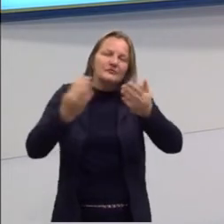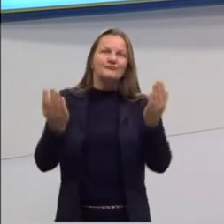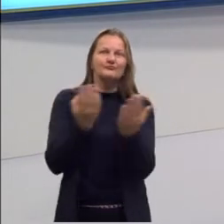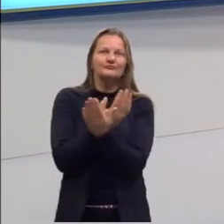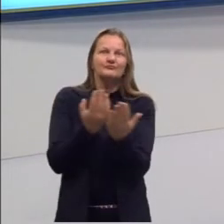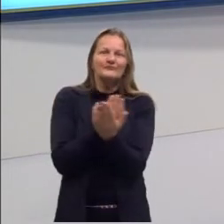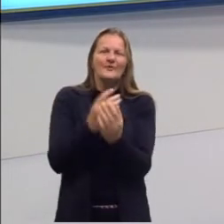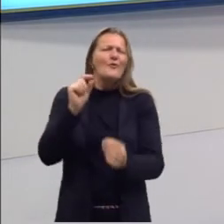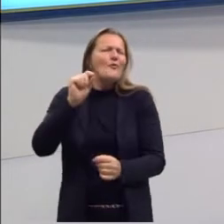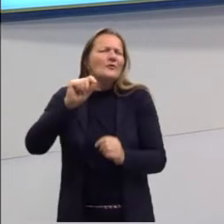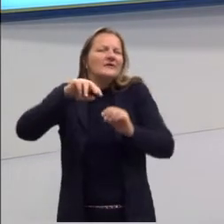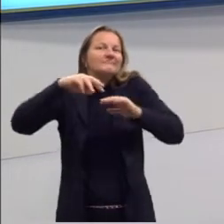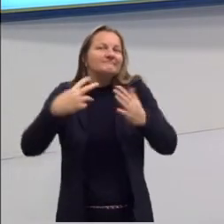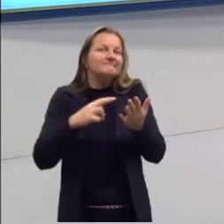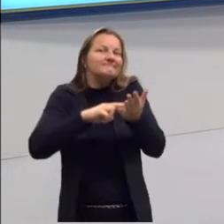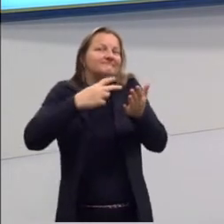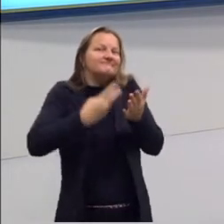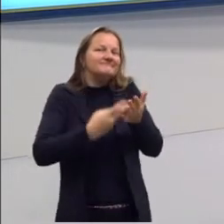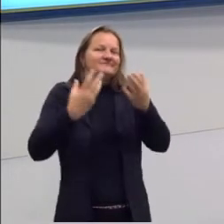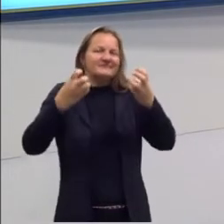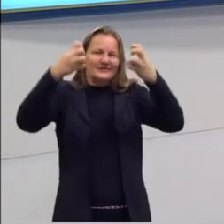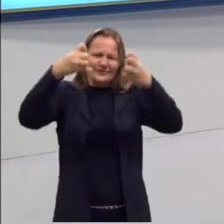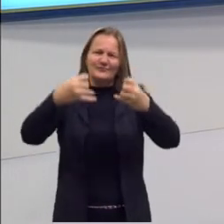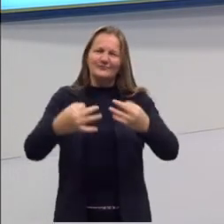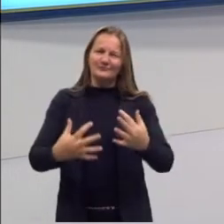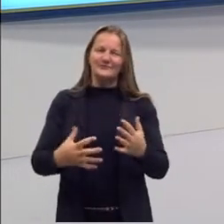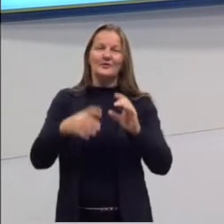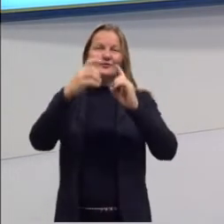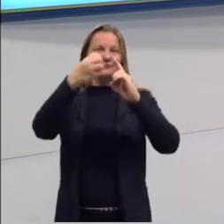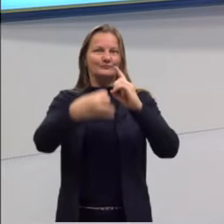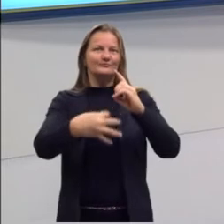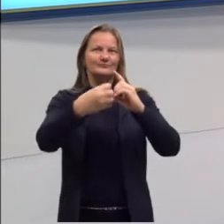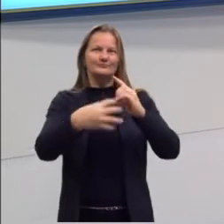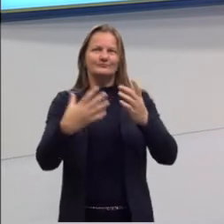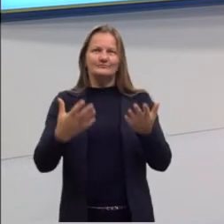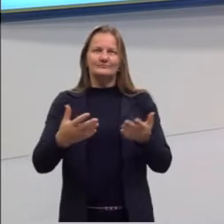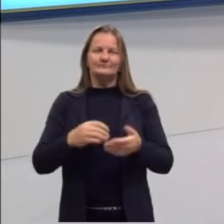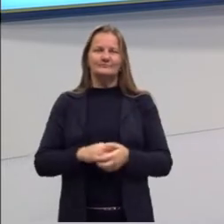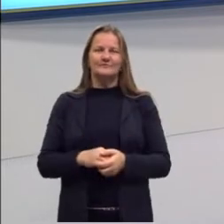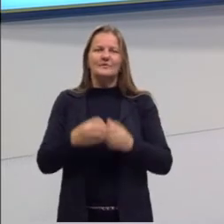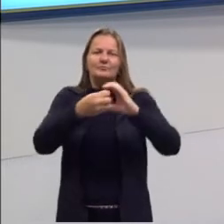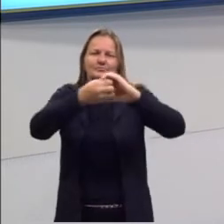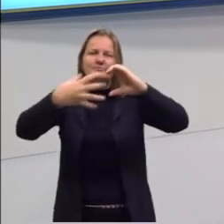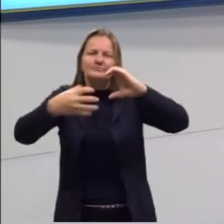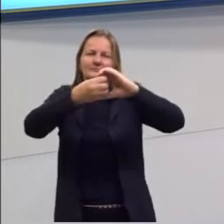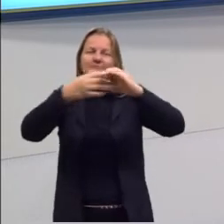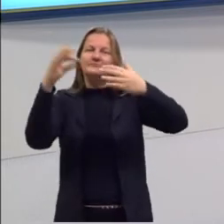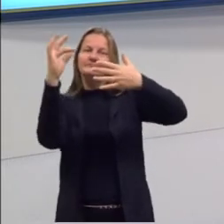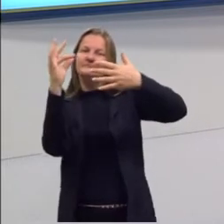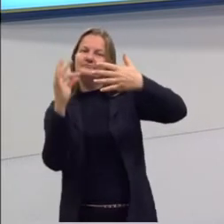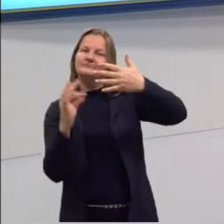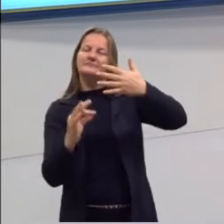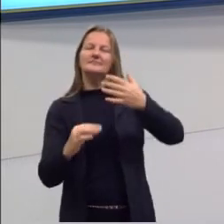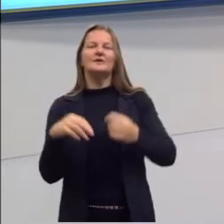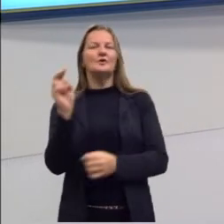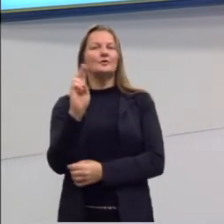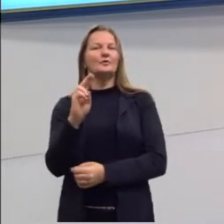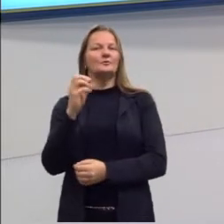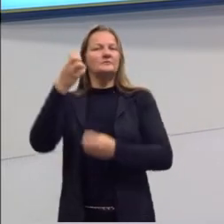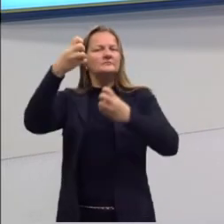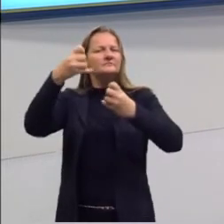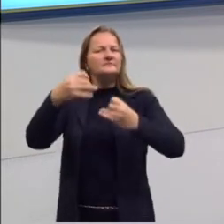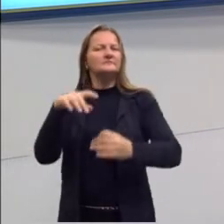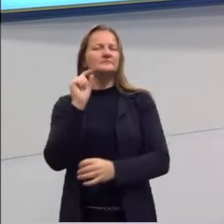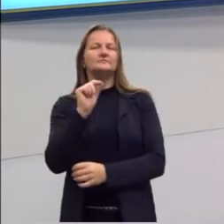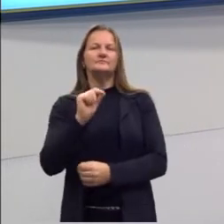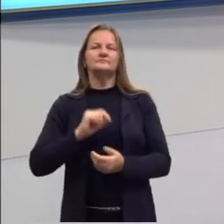Mas o que é essa intertextualidade? Vamos começar definindo, Classificando aí, definindo, botando o nome e explicando